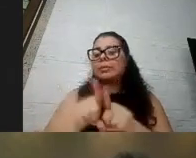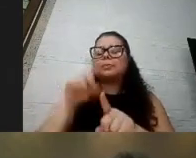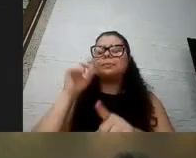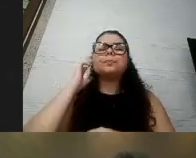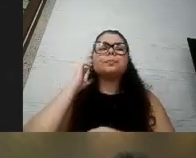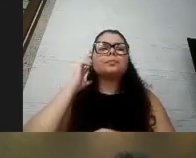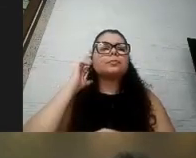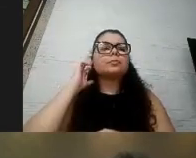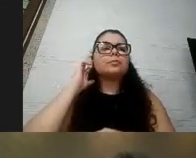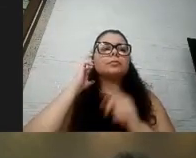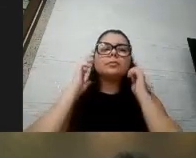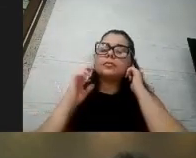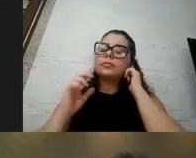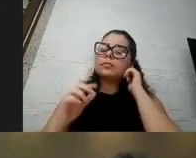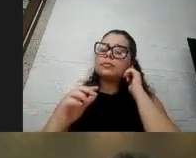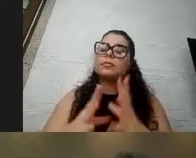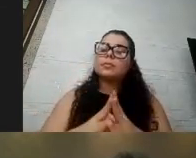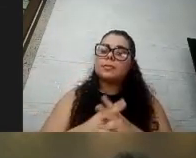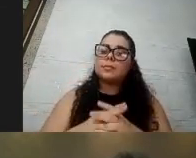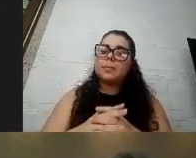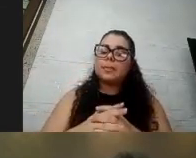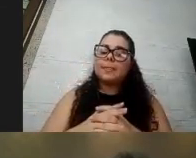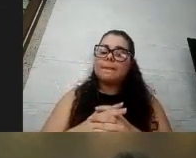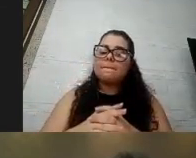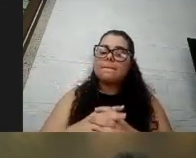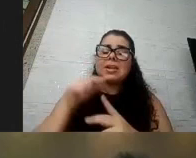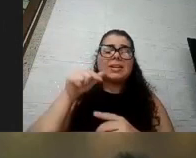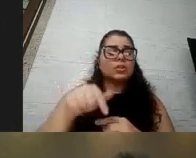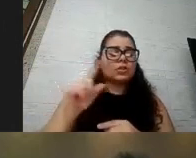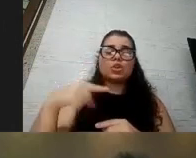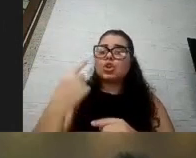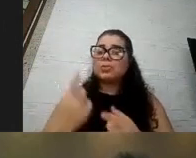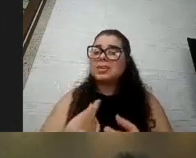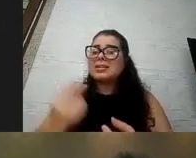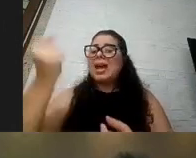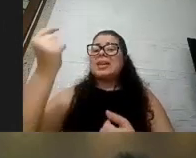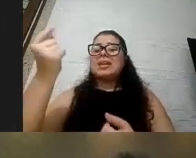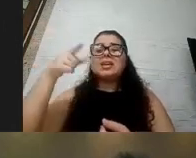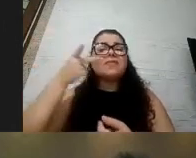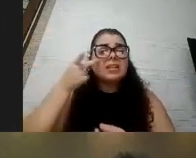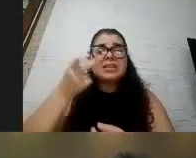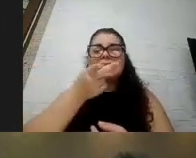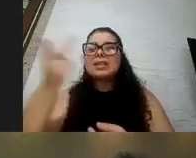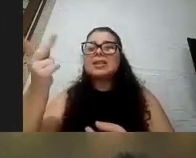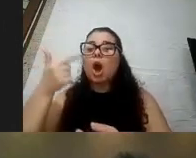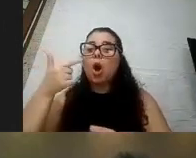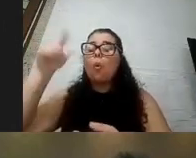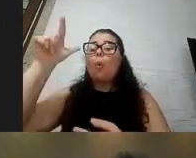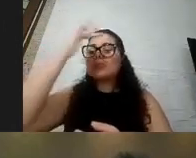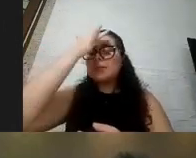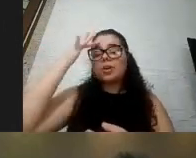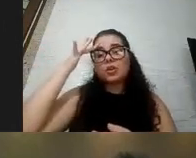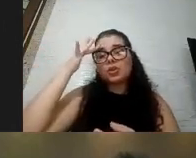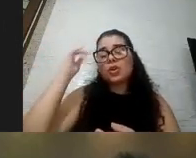falas e tal essa coisa da gente sair de visitar as pessoas foi uma coisa que a gente